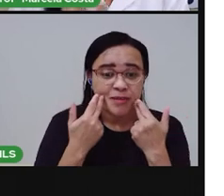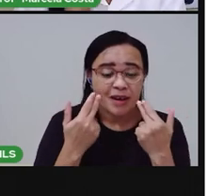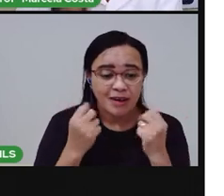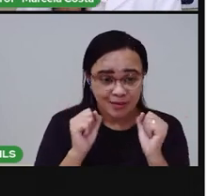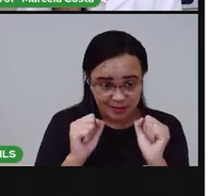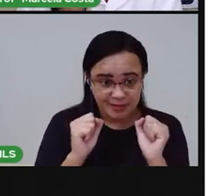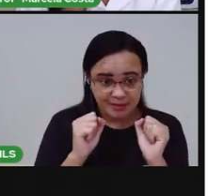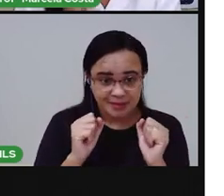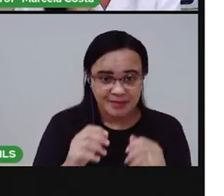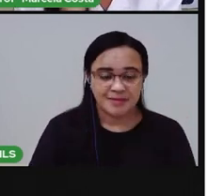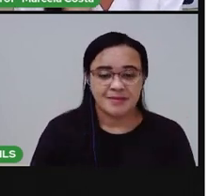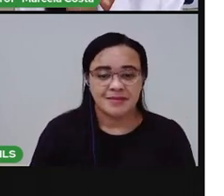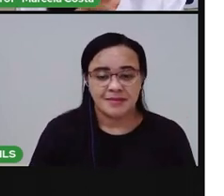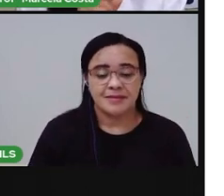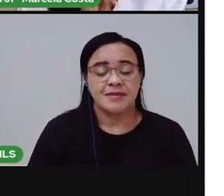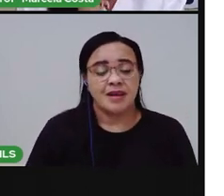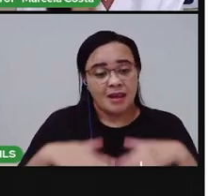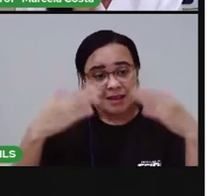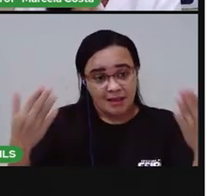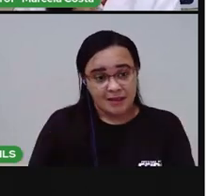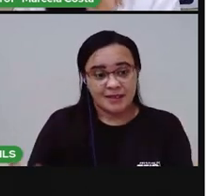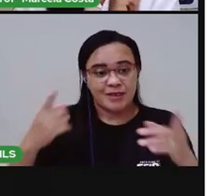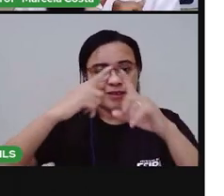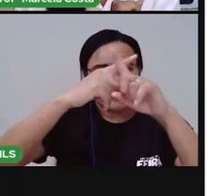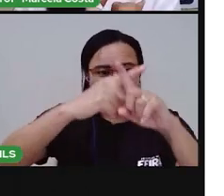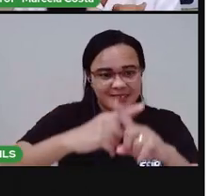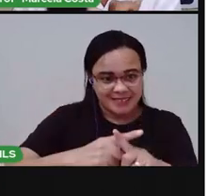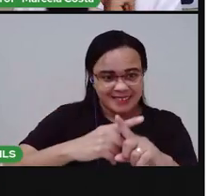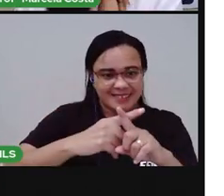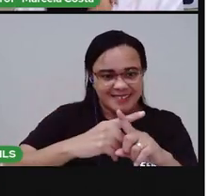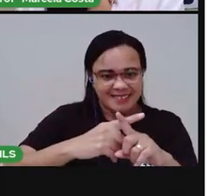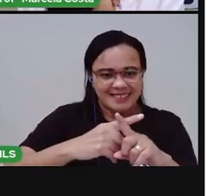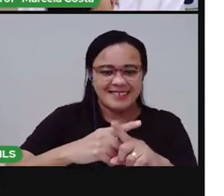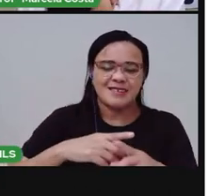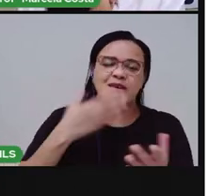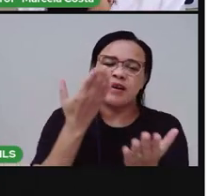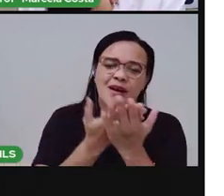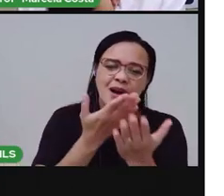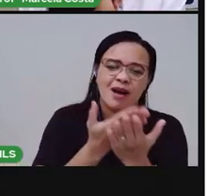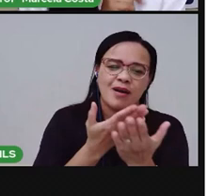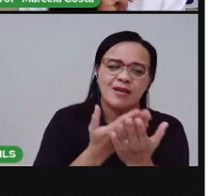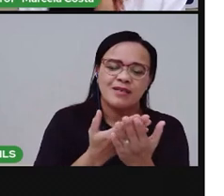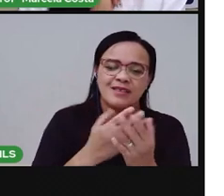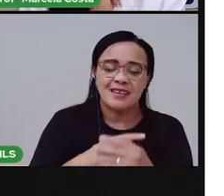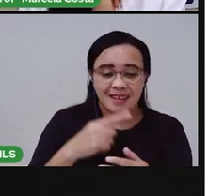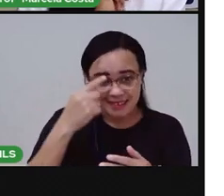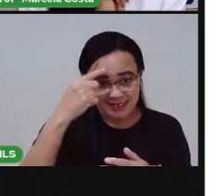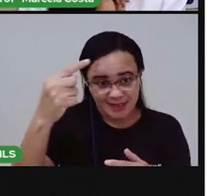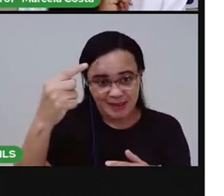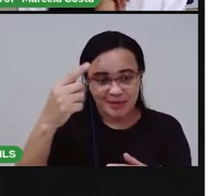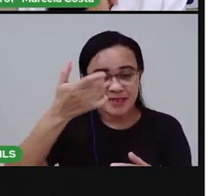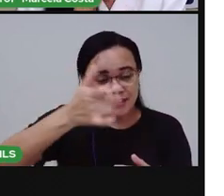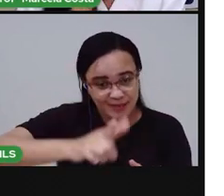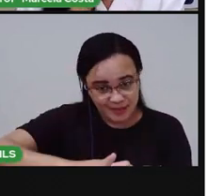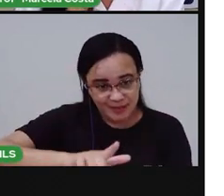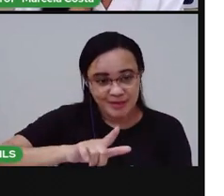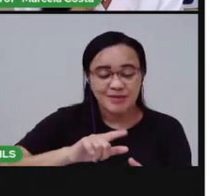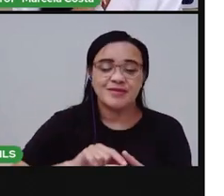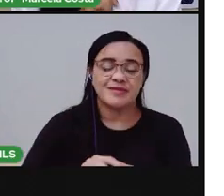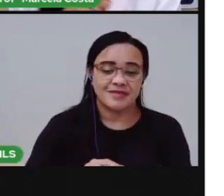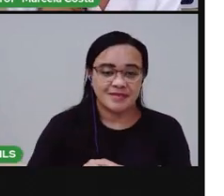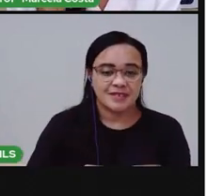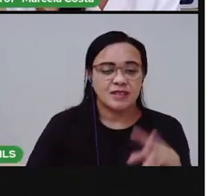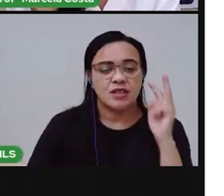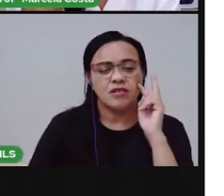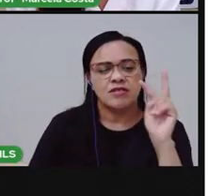Agora a gente tem um desafio. Chegou o momento da aula, que eu vou deixar um desafio pra você. Você